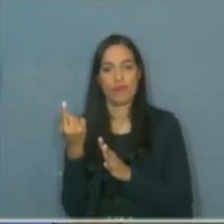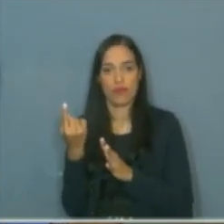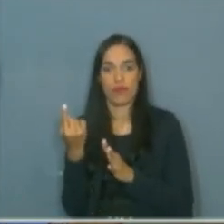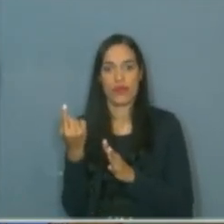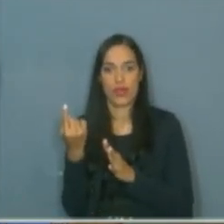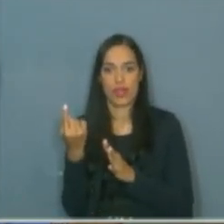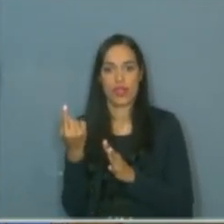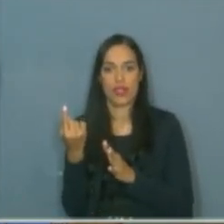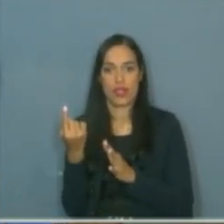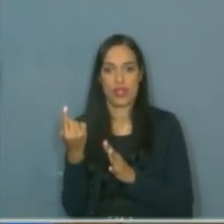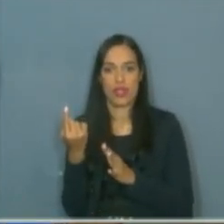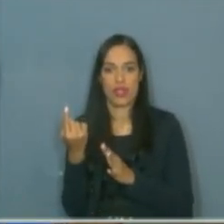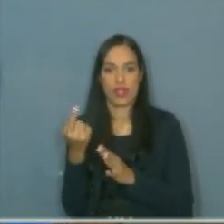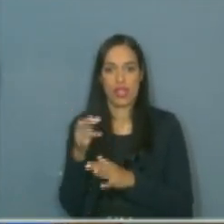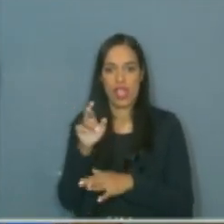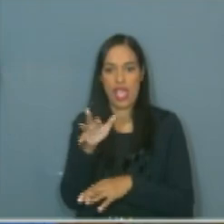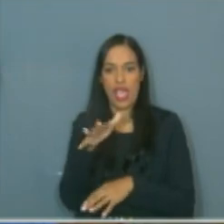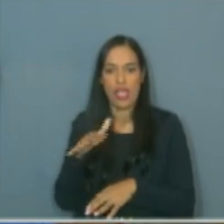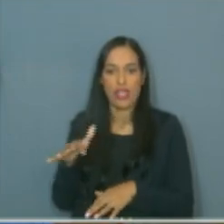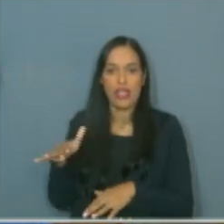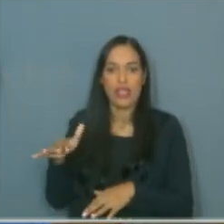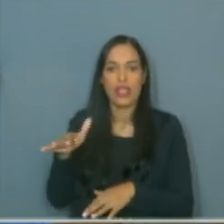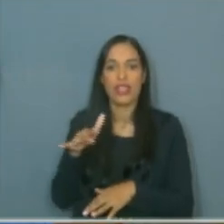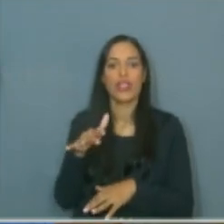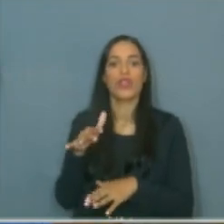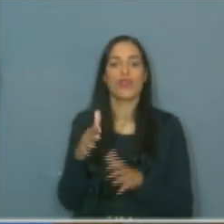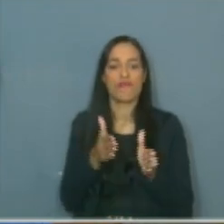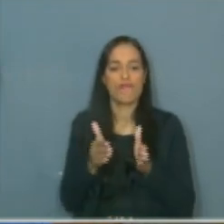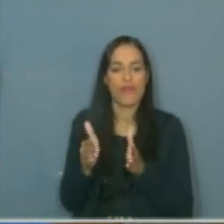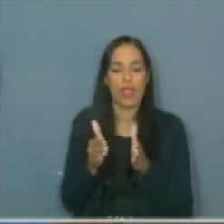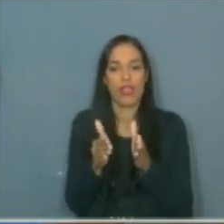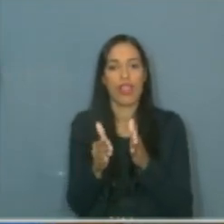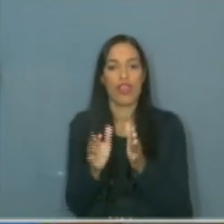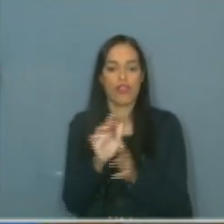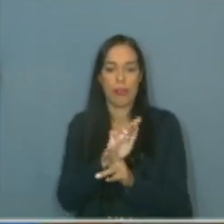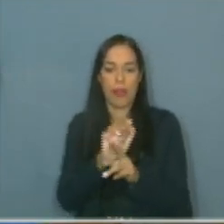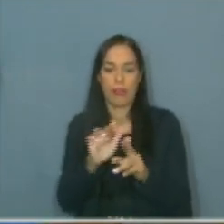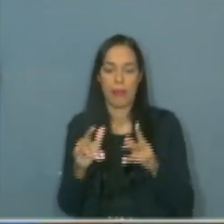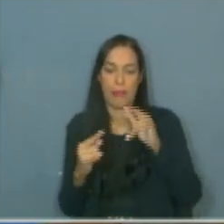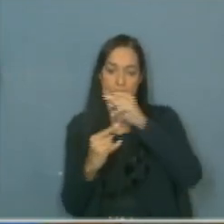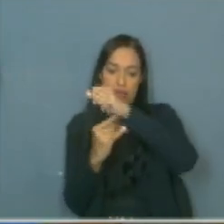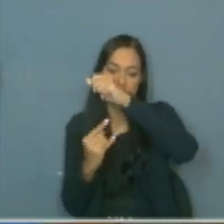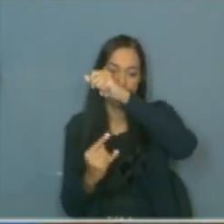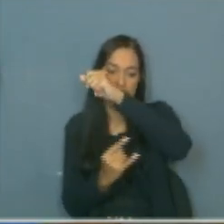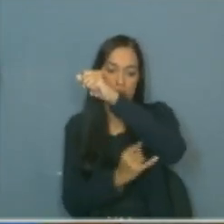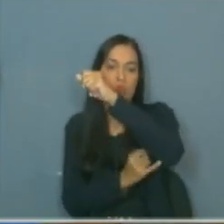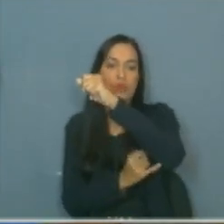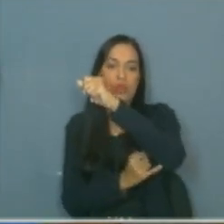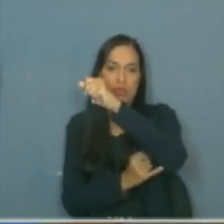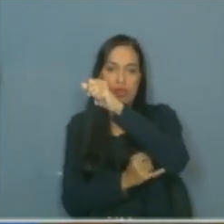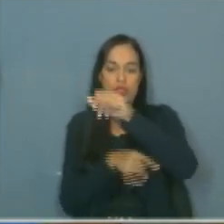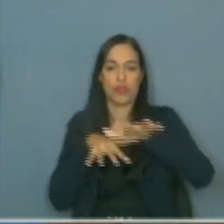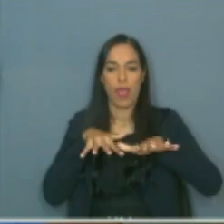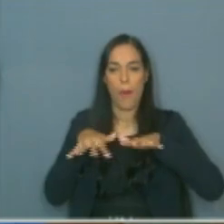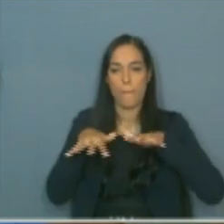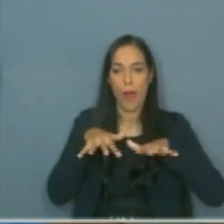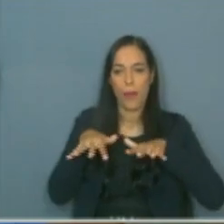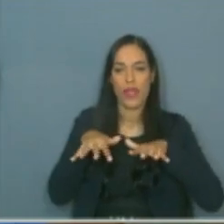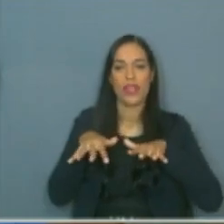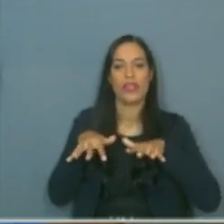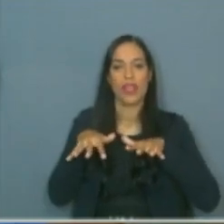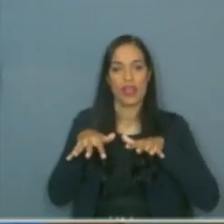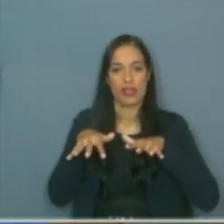atravessada por rios e canais que formam uma rede de pontes indispensáveis para a mobilidade e a